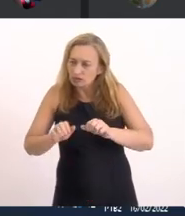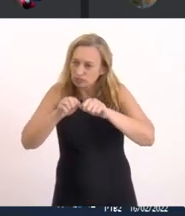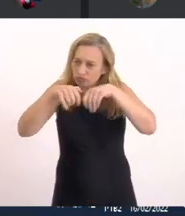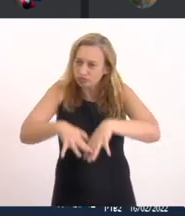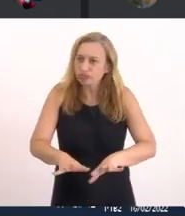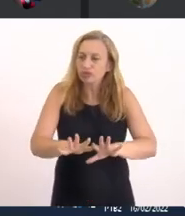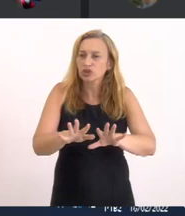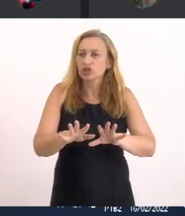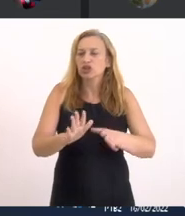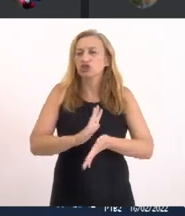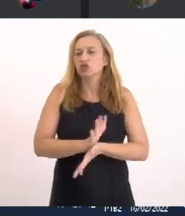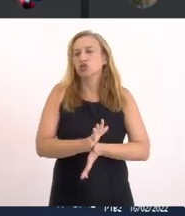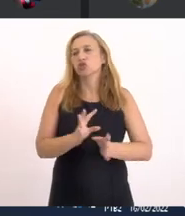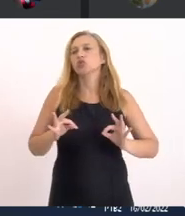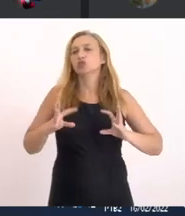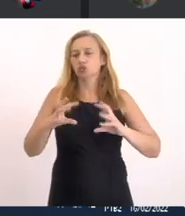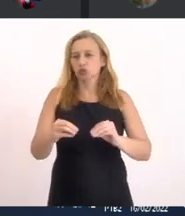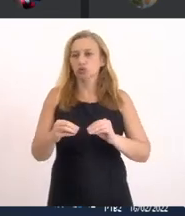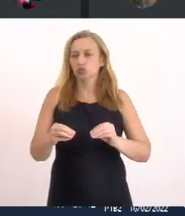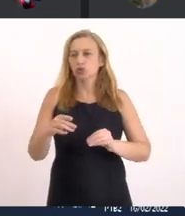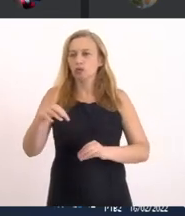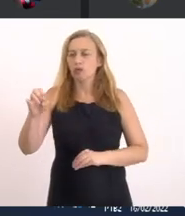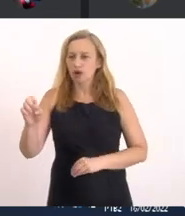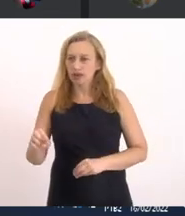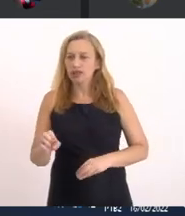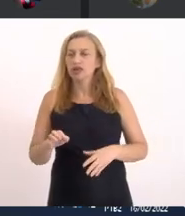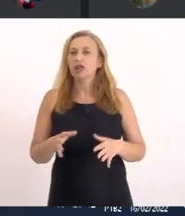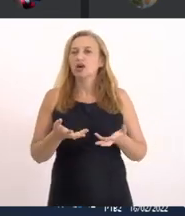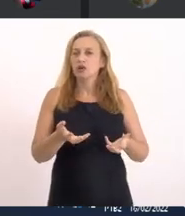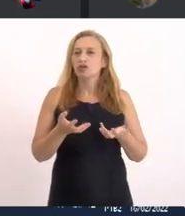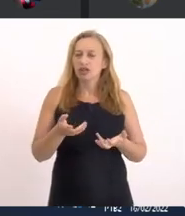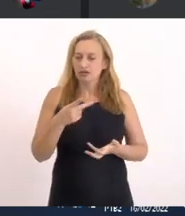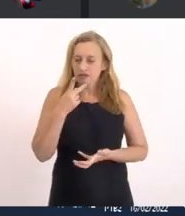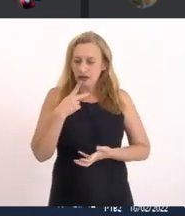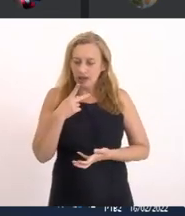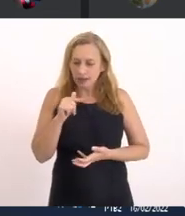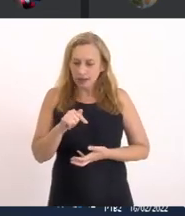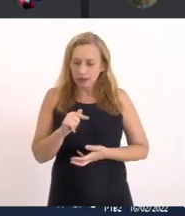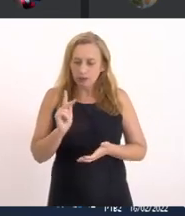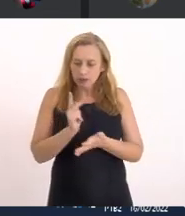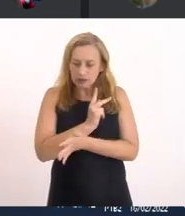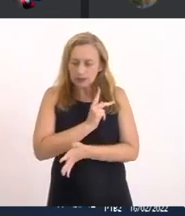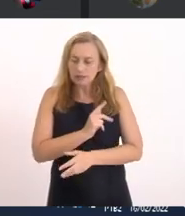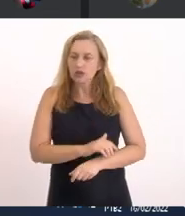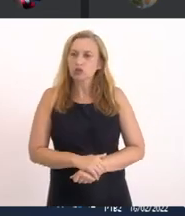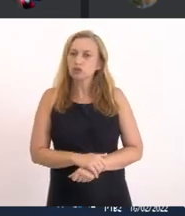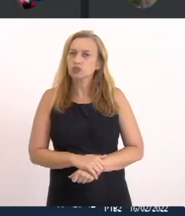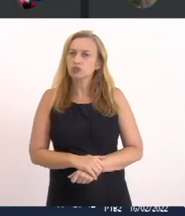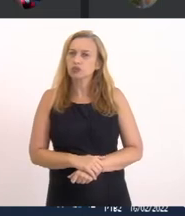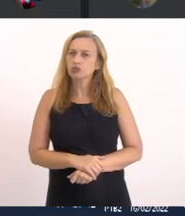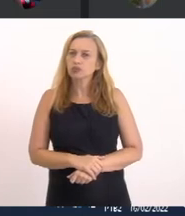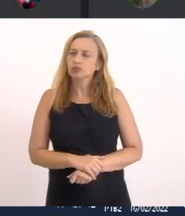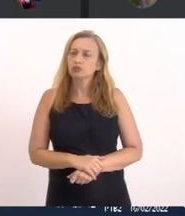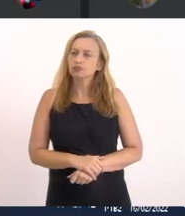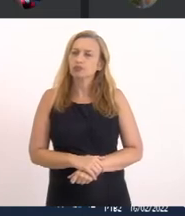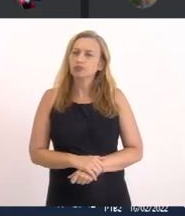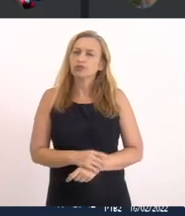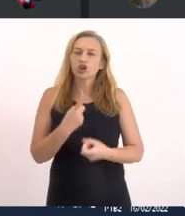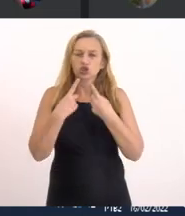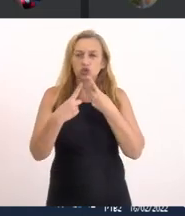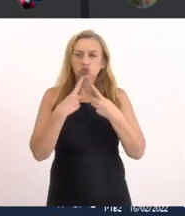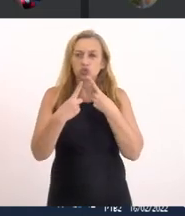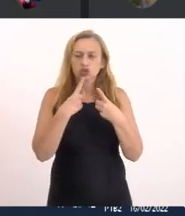mole E destruiu a barra Da lagoa Eu quero citar um fato Aqui Que discutimos muito Com